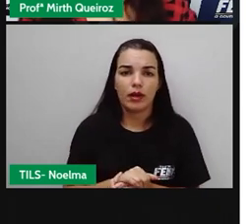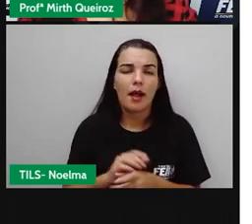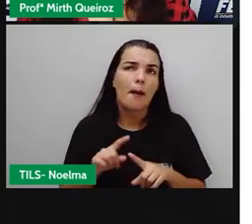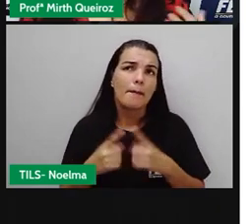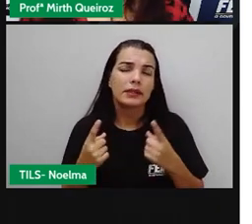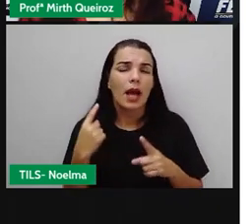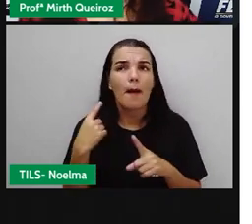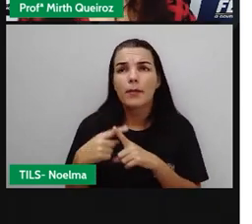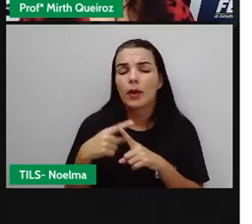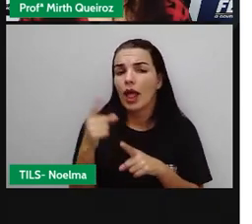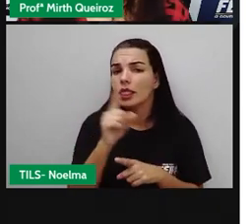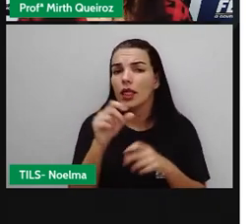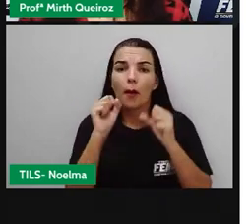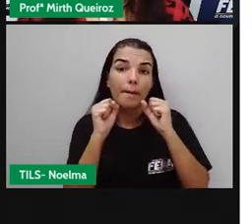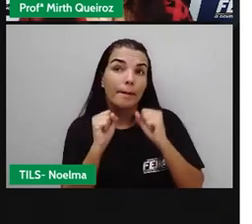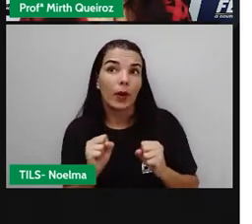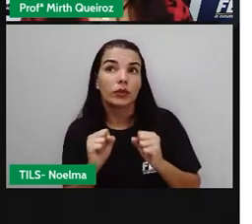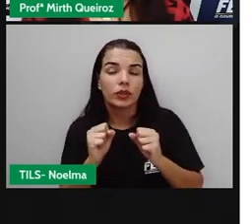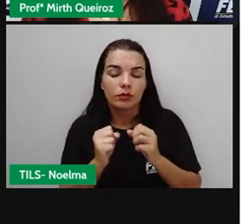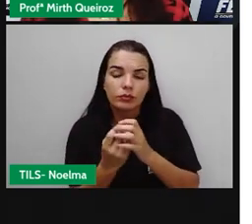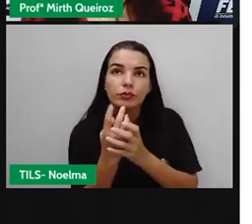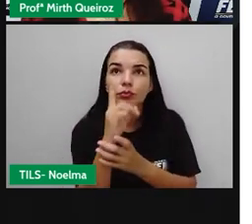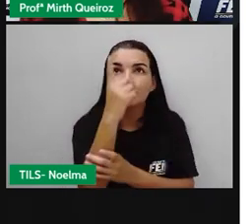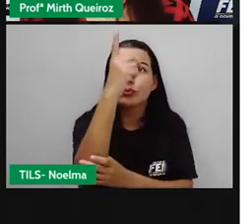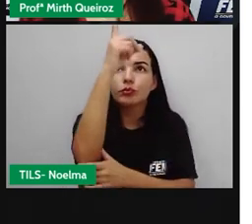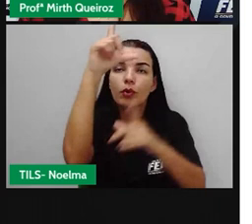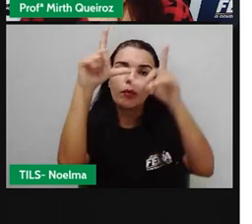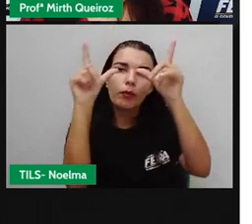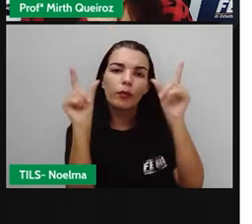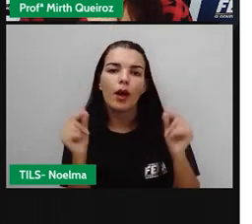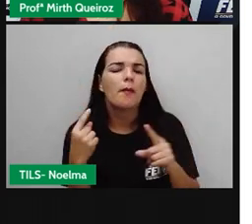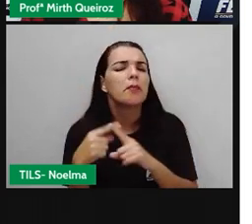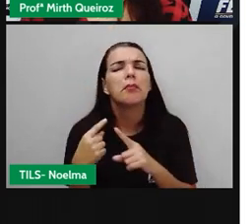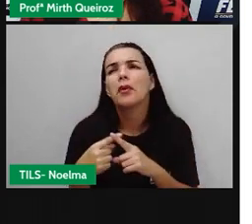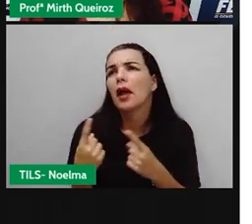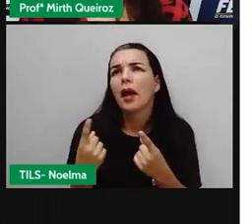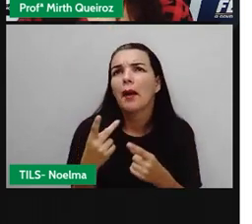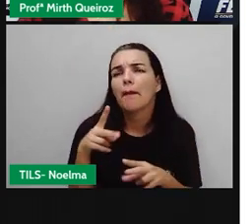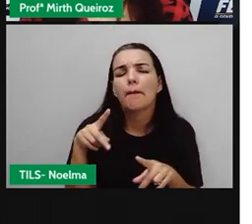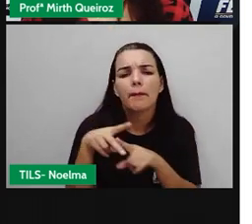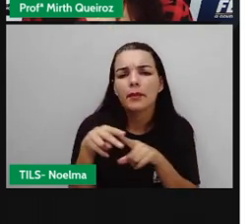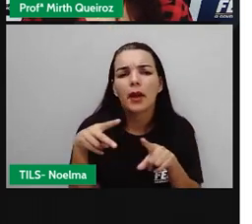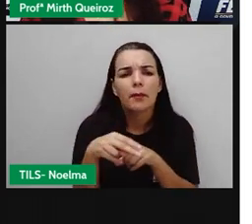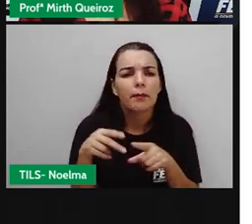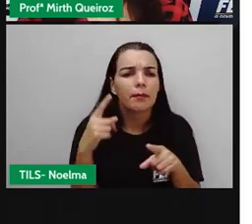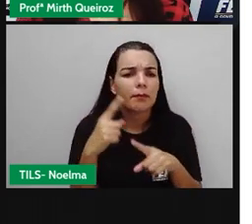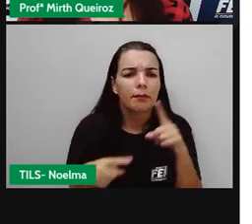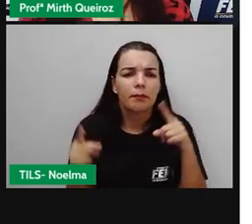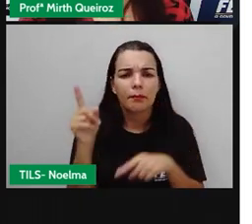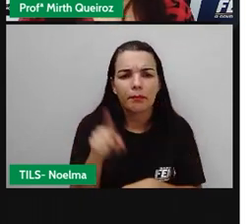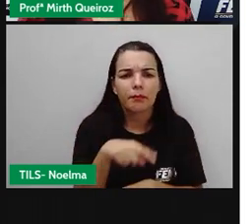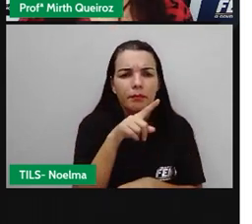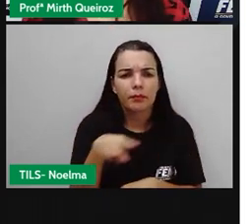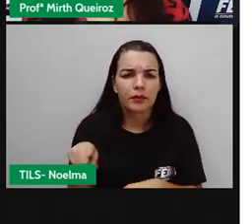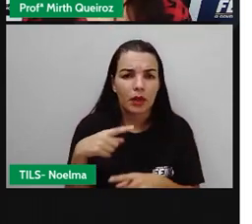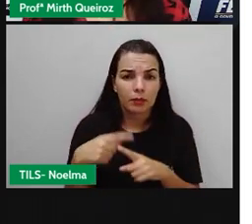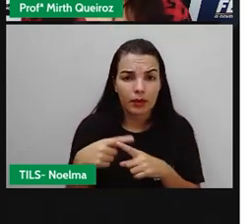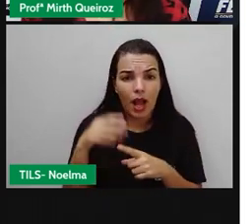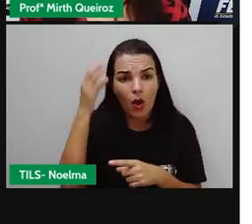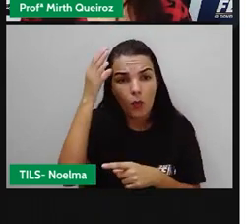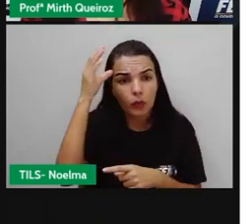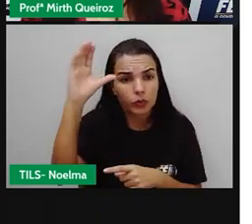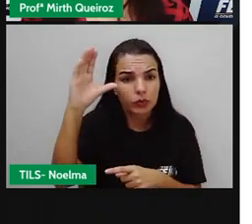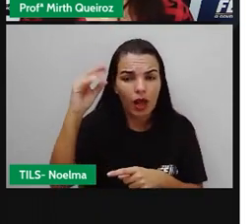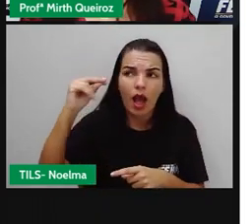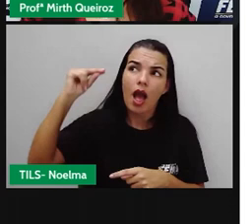Mas por que que a gente não pode soltar balões, Pronto? Por que que é proibido o balão? Já que era uma cultura que vinha se perpetuando há